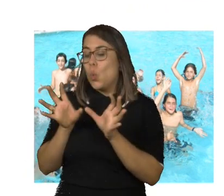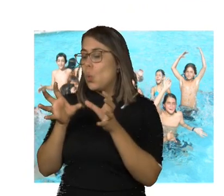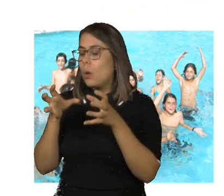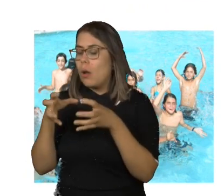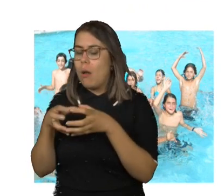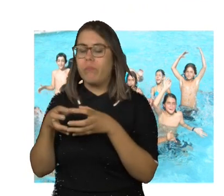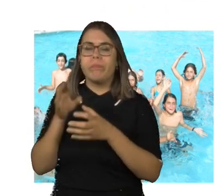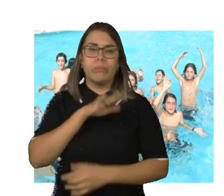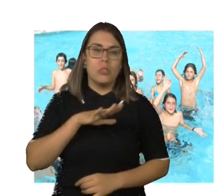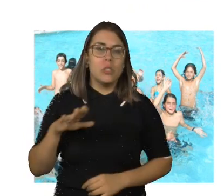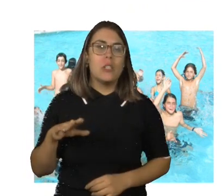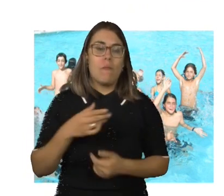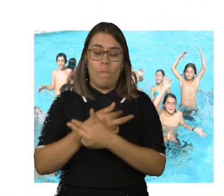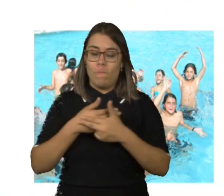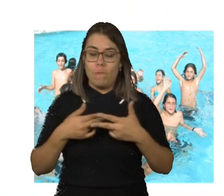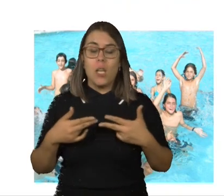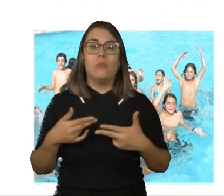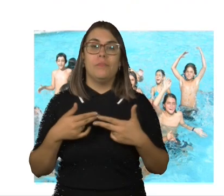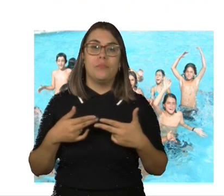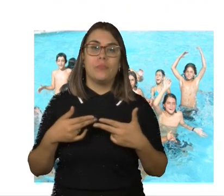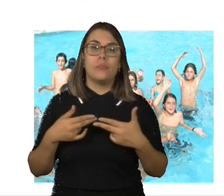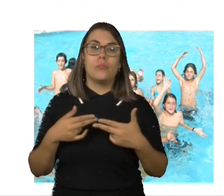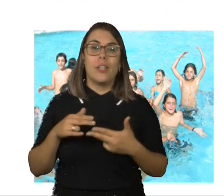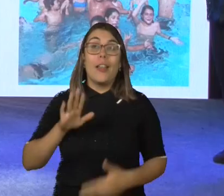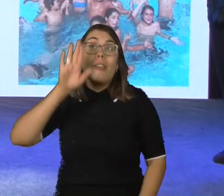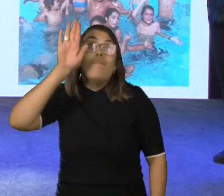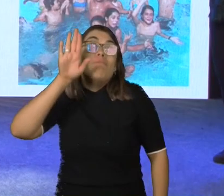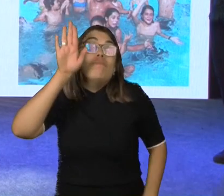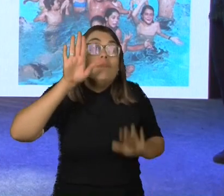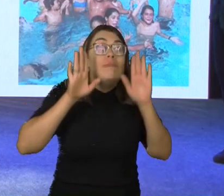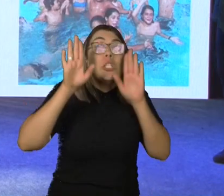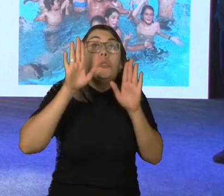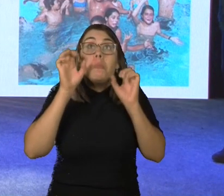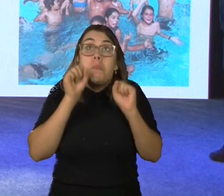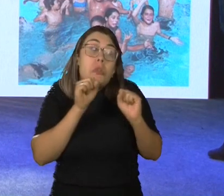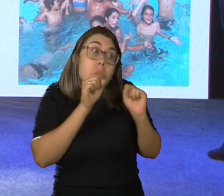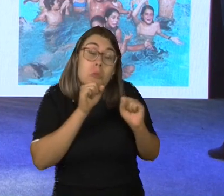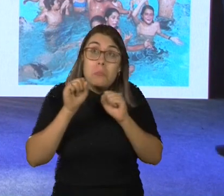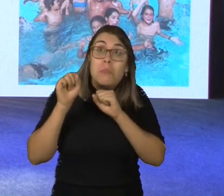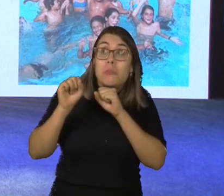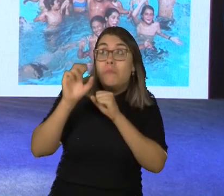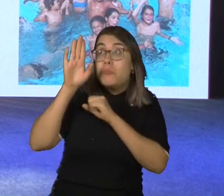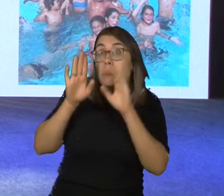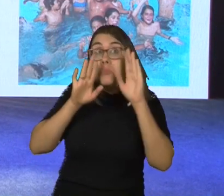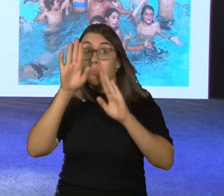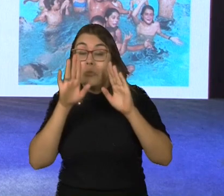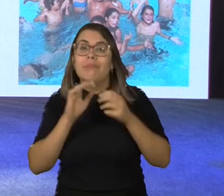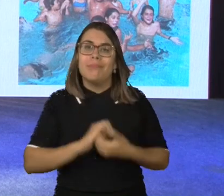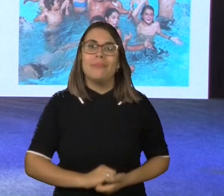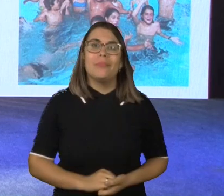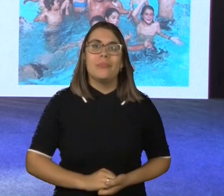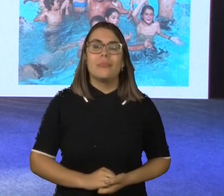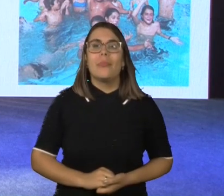várias etnias, algumas delas estão levantando a mão, como pedindo permissão para poder falar. E aqui,